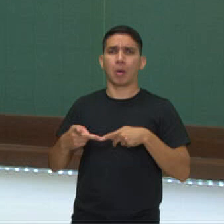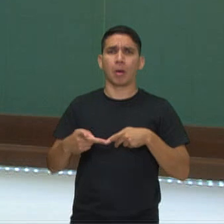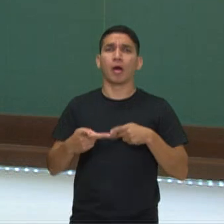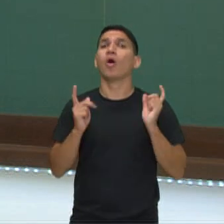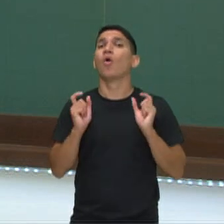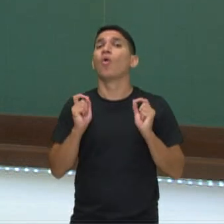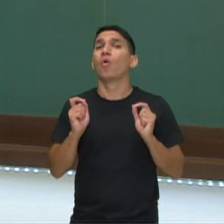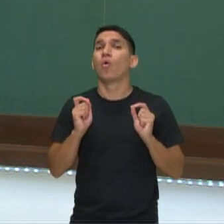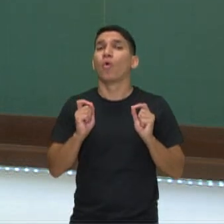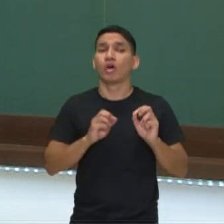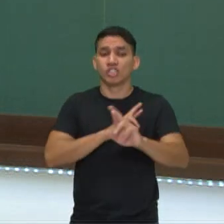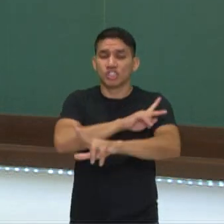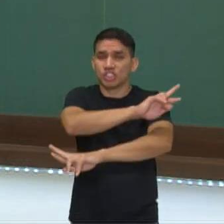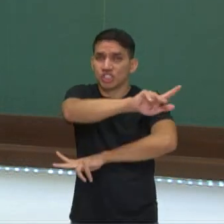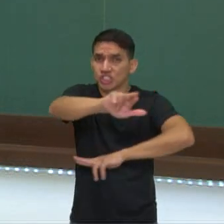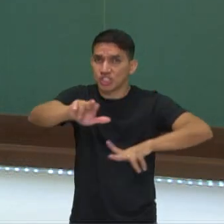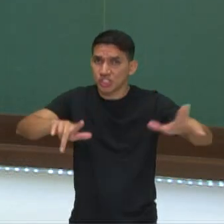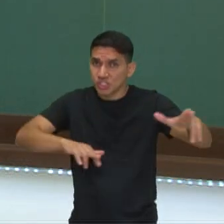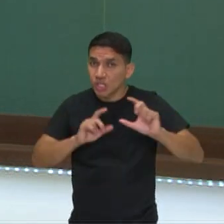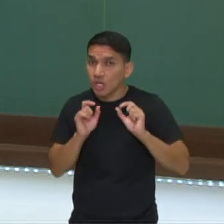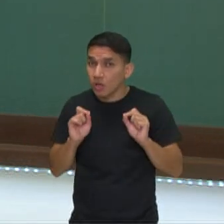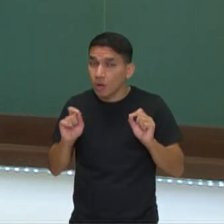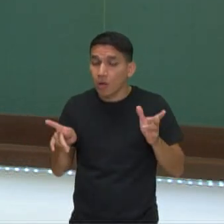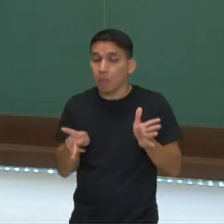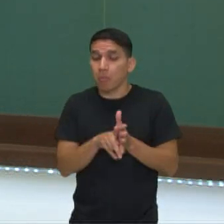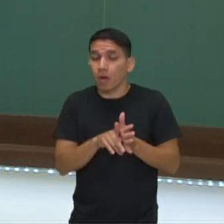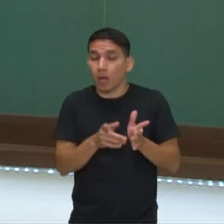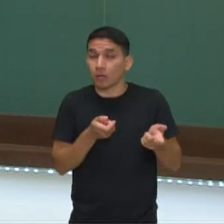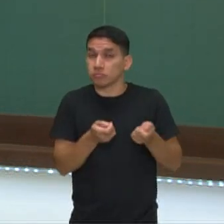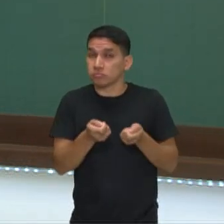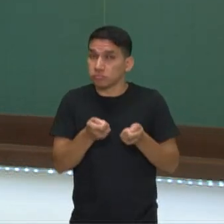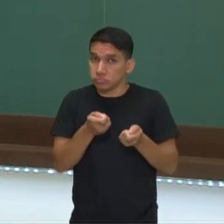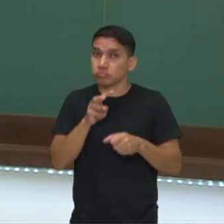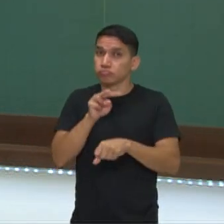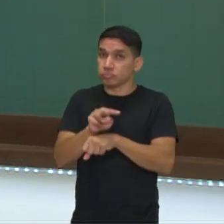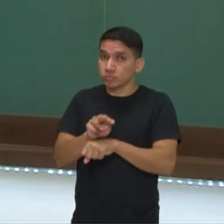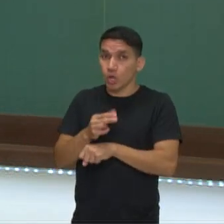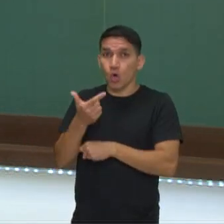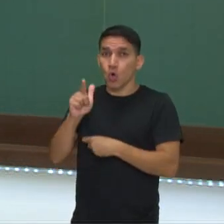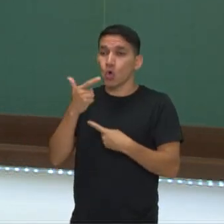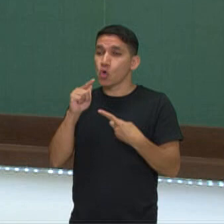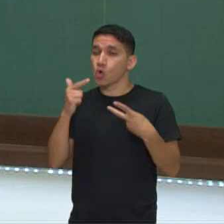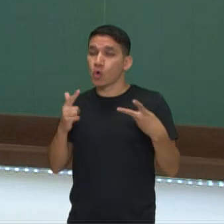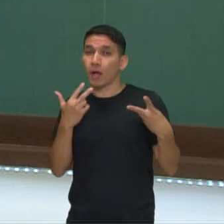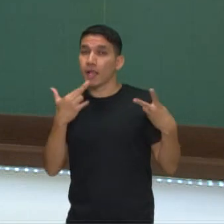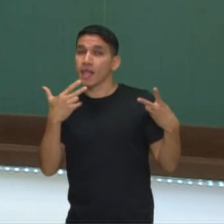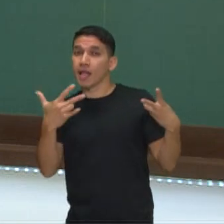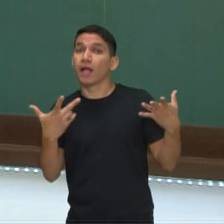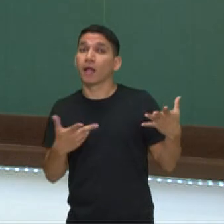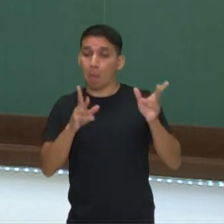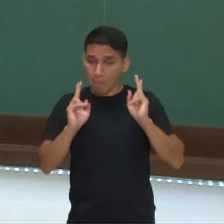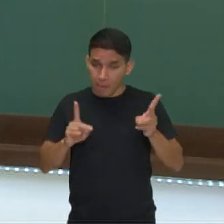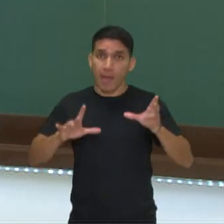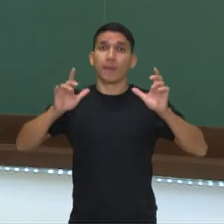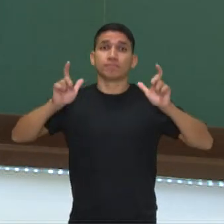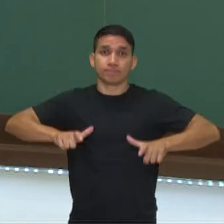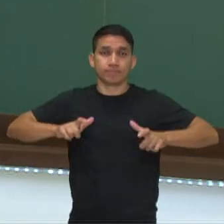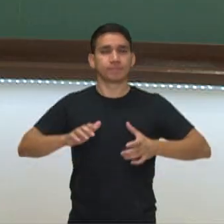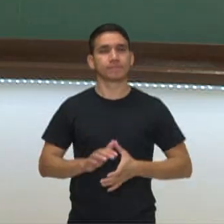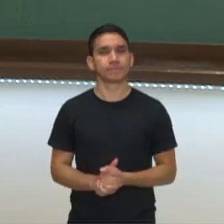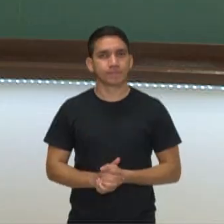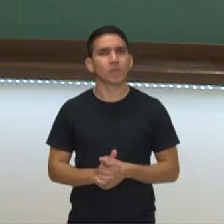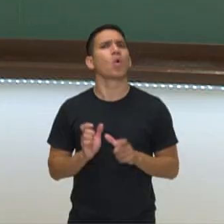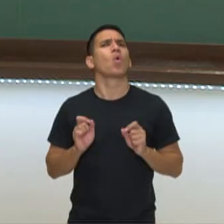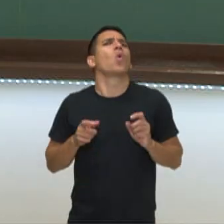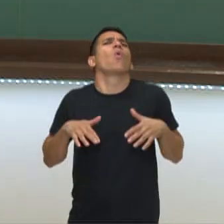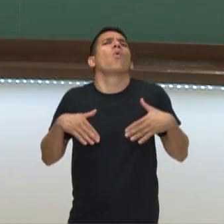território. Então, dominando outros povos, outros territórios, outros idiomas, ocupando o mesmo espaço. Qual era a